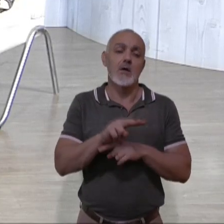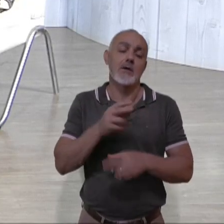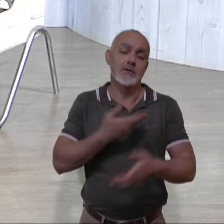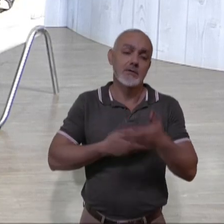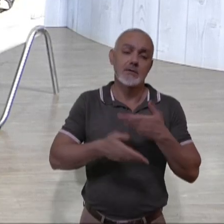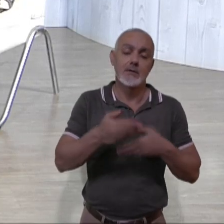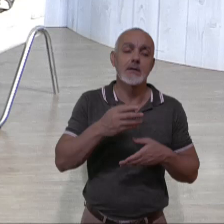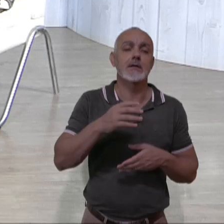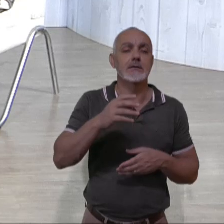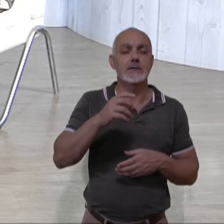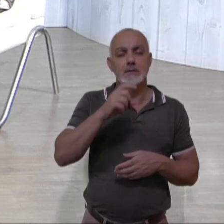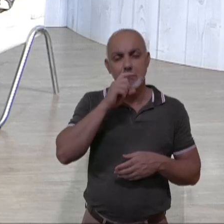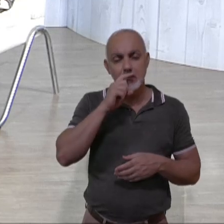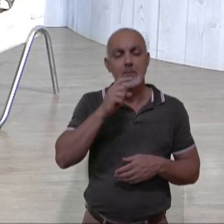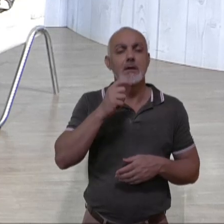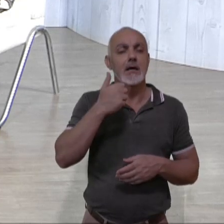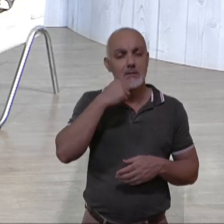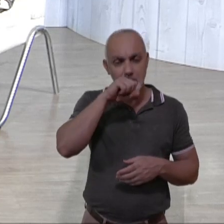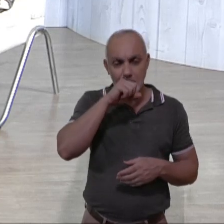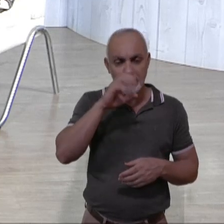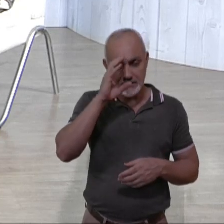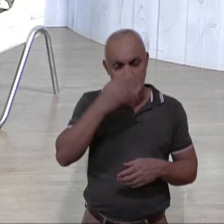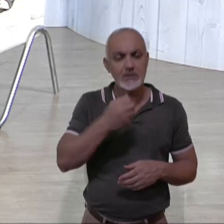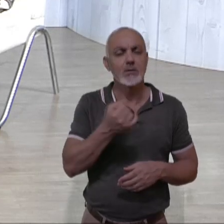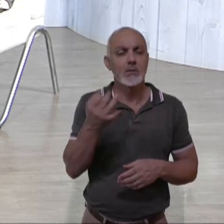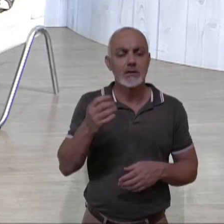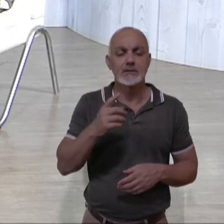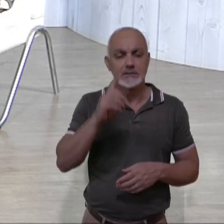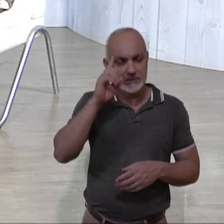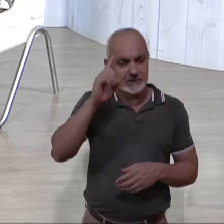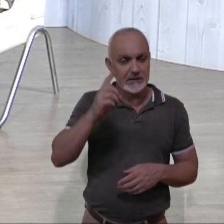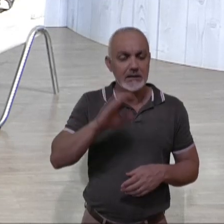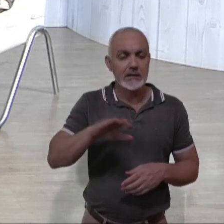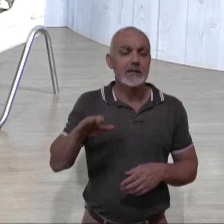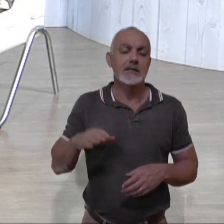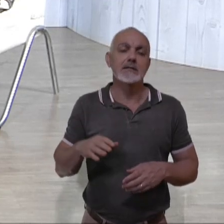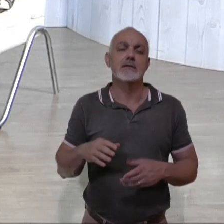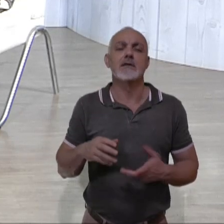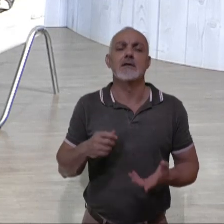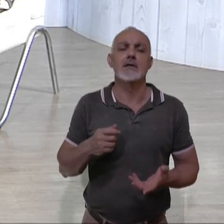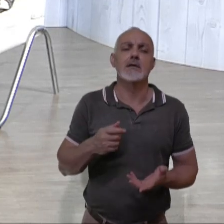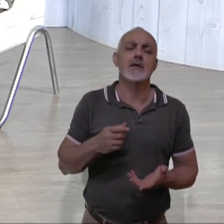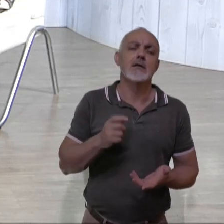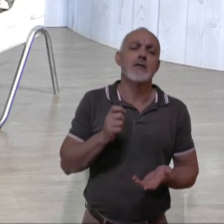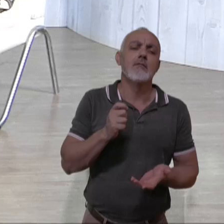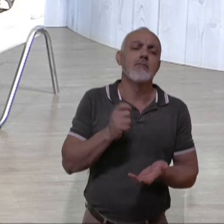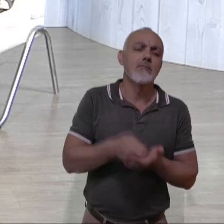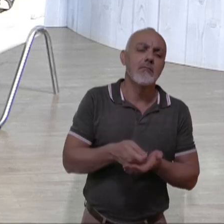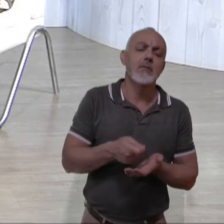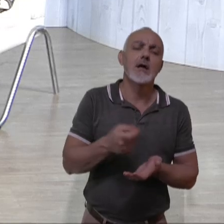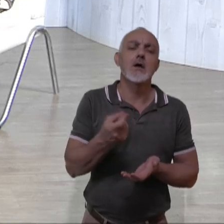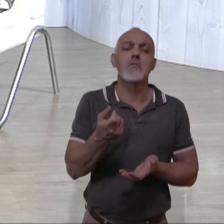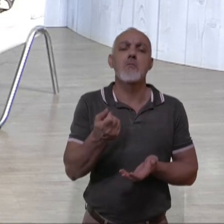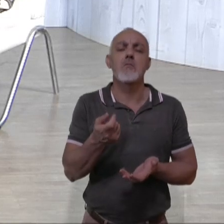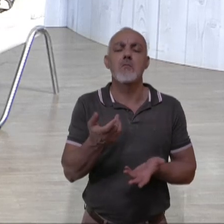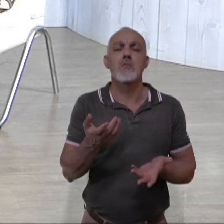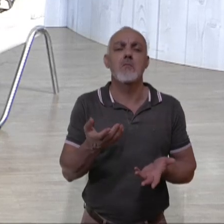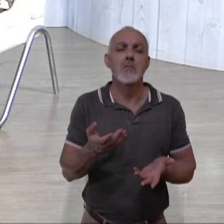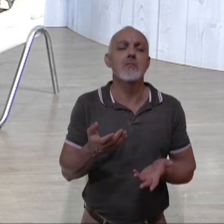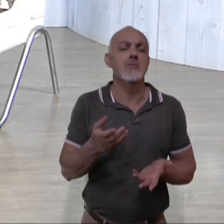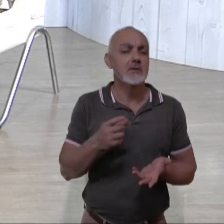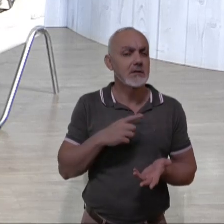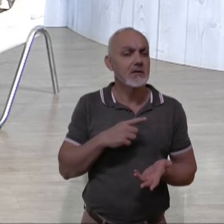ali, os pais decidem dias, né? A quantidade de dias que a criança vai ficar. E a pensão? Entra nessa história? Pensão? É?